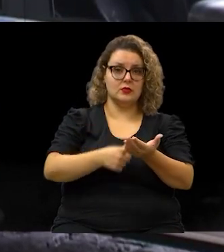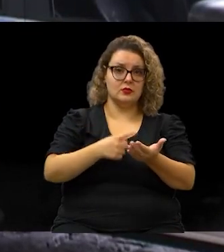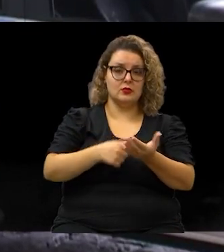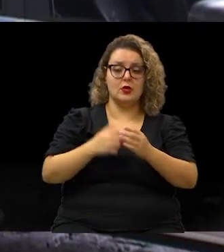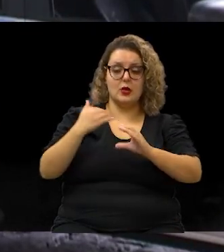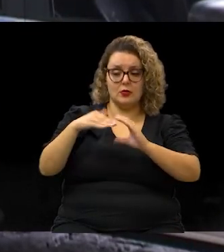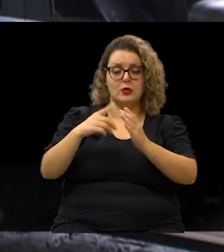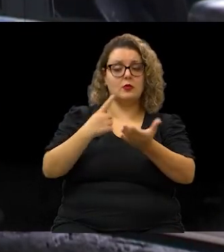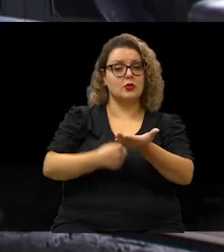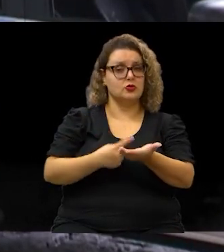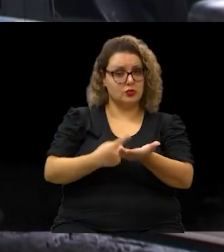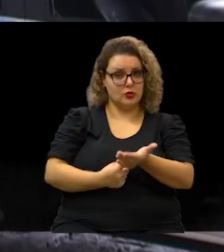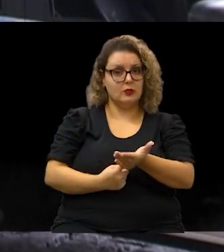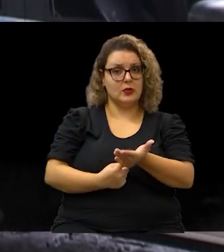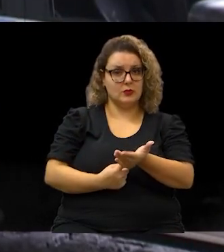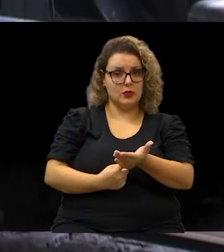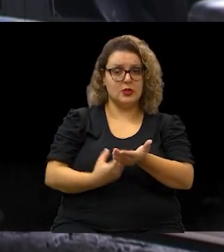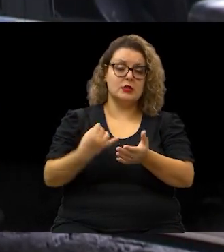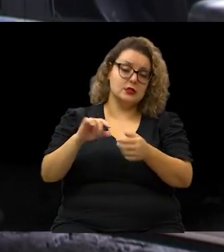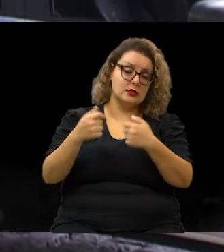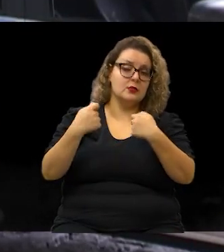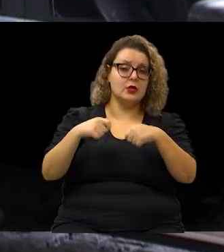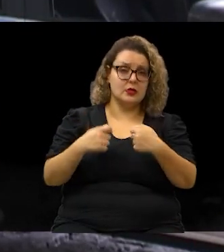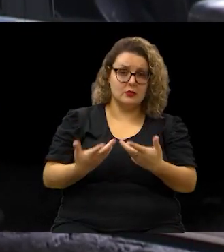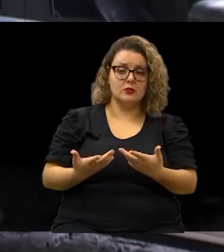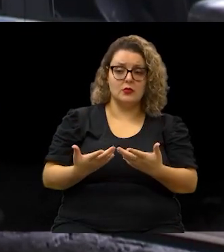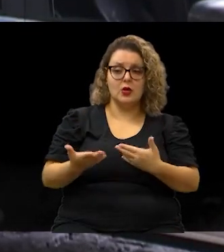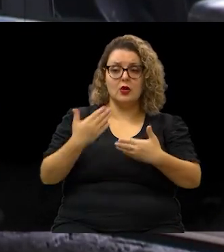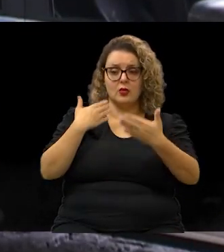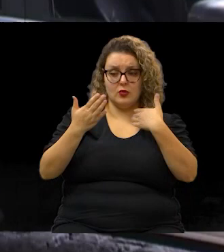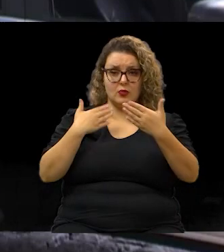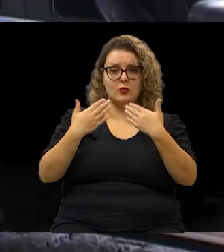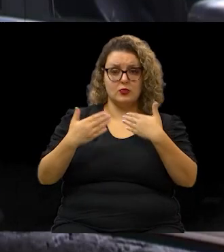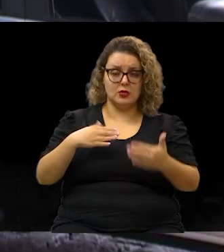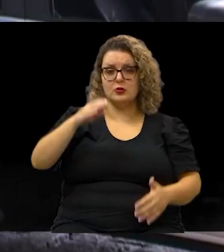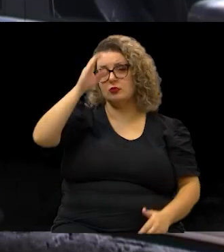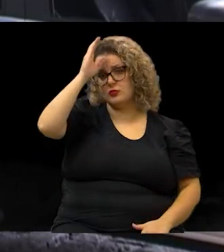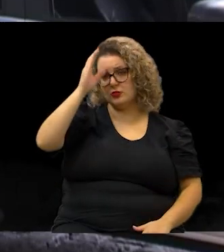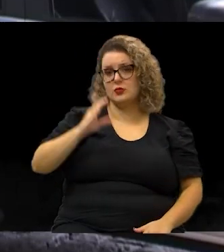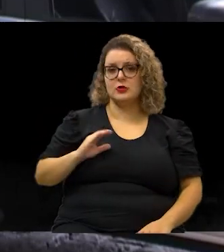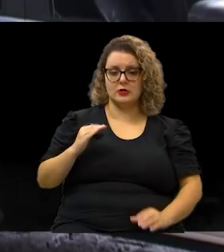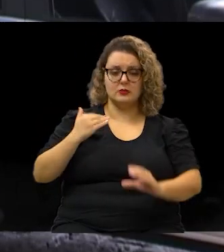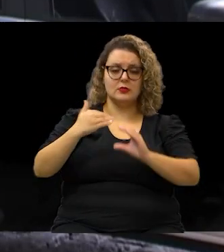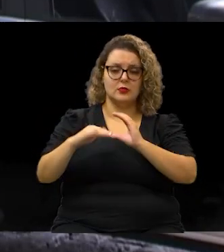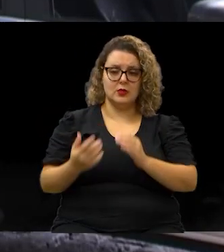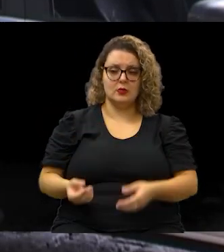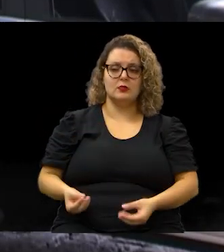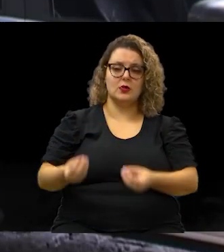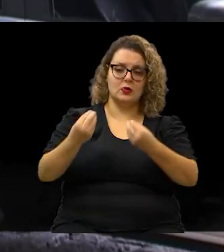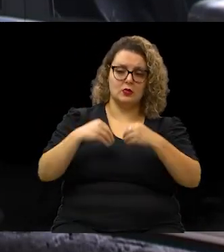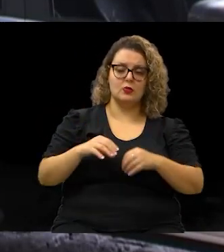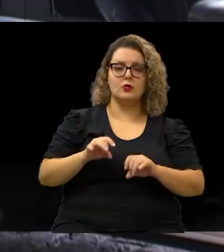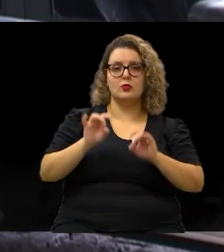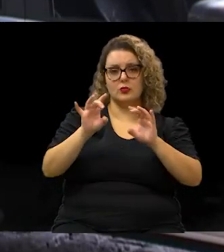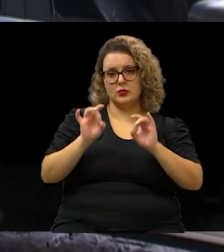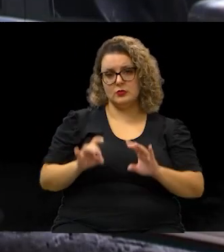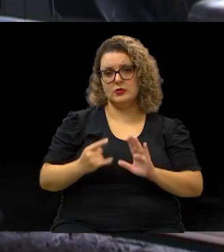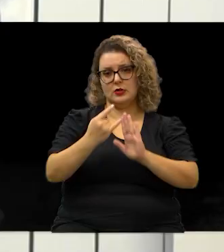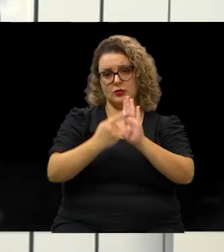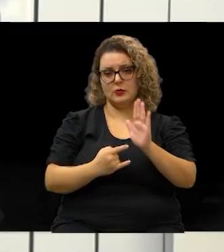e-mail de confirmação, e se necessário, a gente até conversa com o munícipe nesse e-mail para que ele traga algum documento específico.